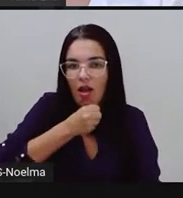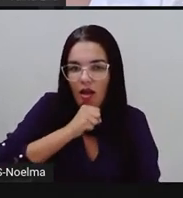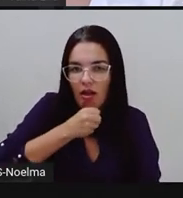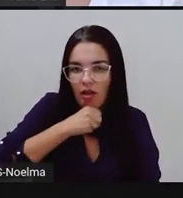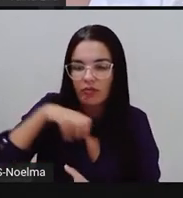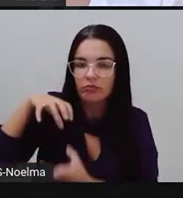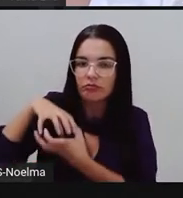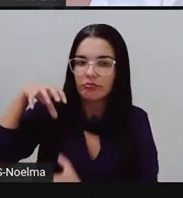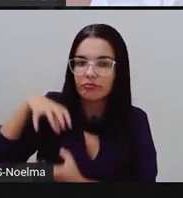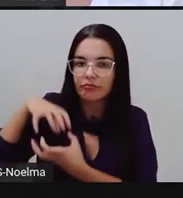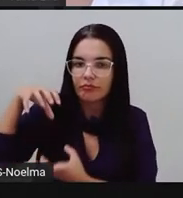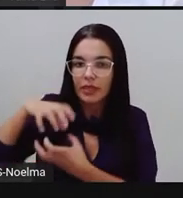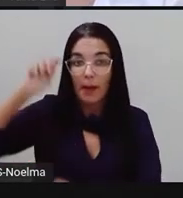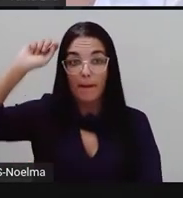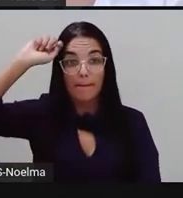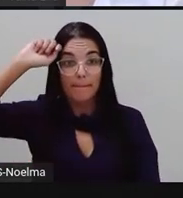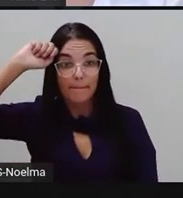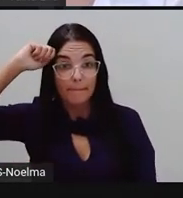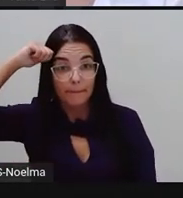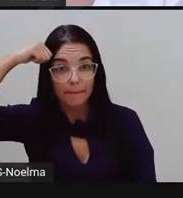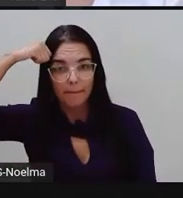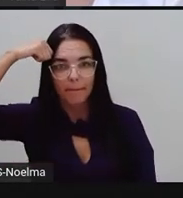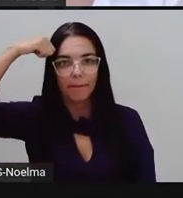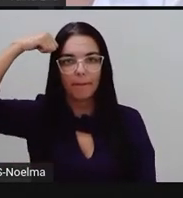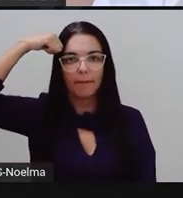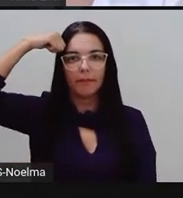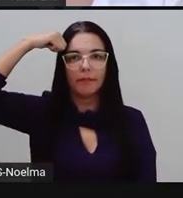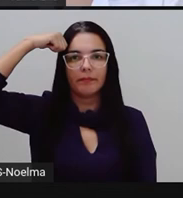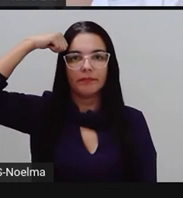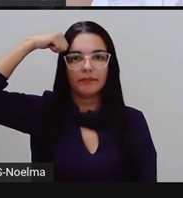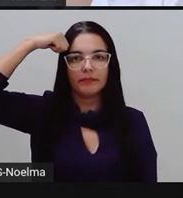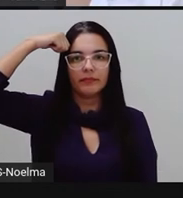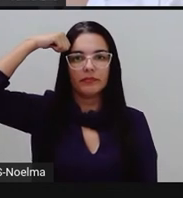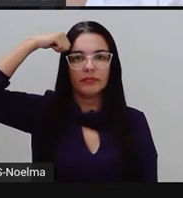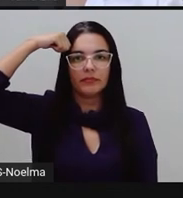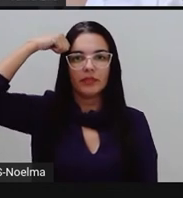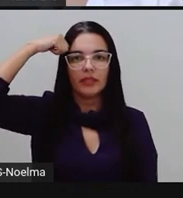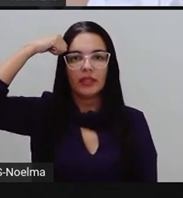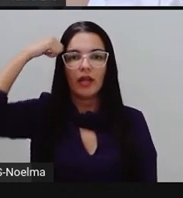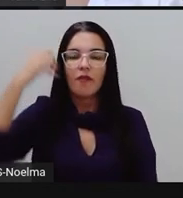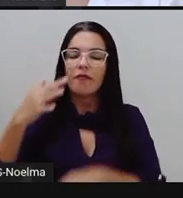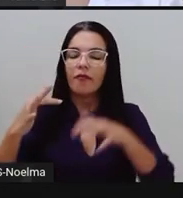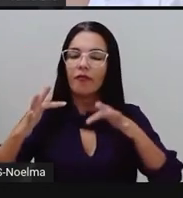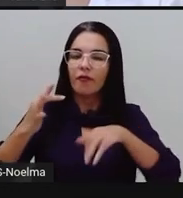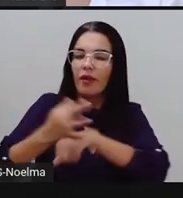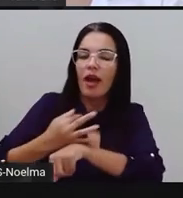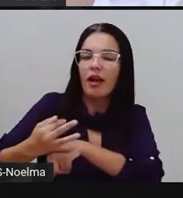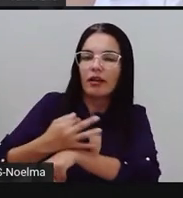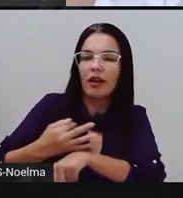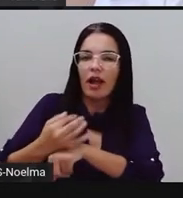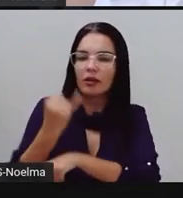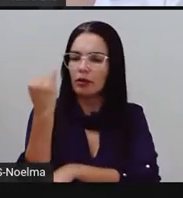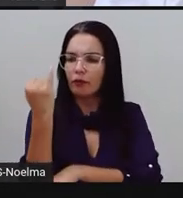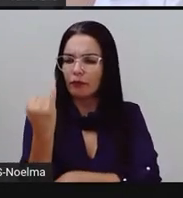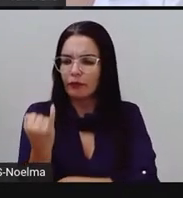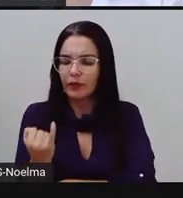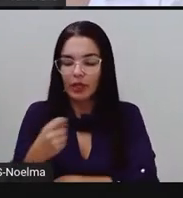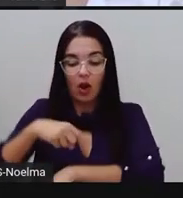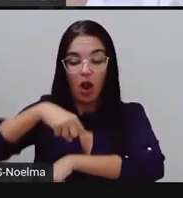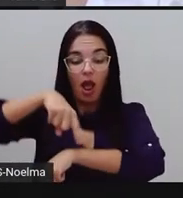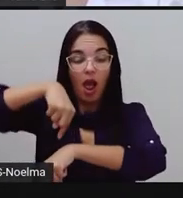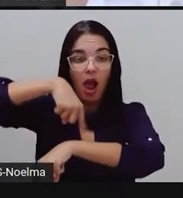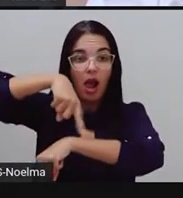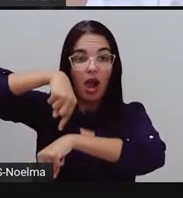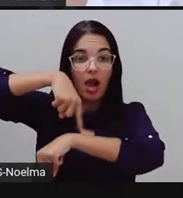PRATO. FERIADO. FINO. RELÓGIO.